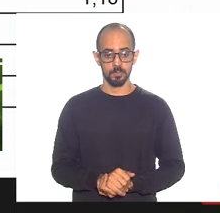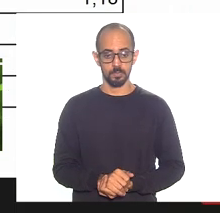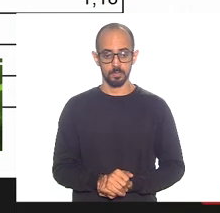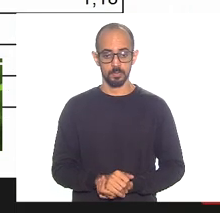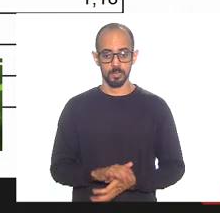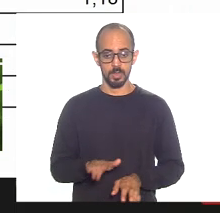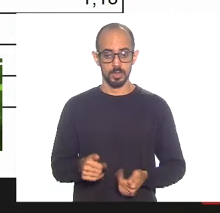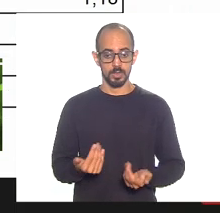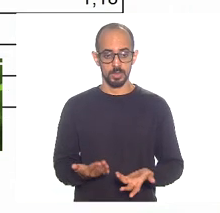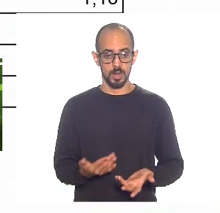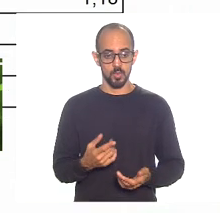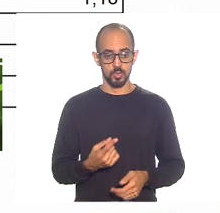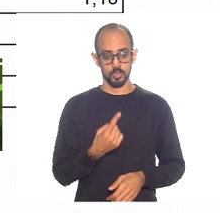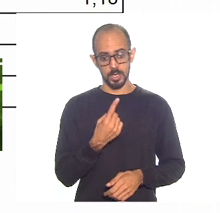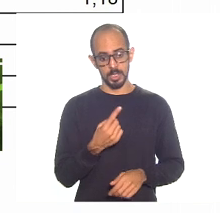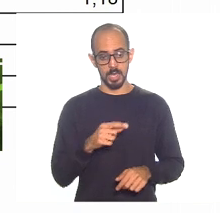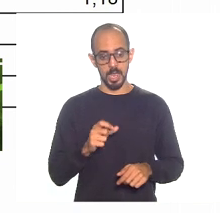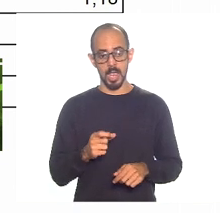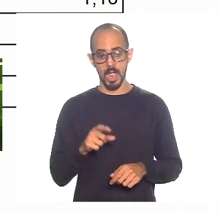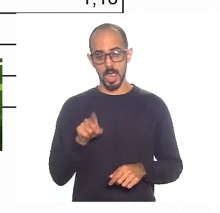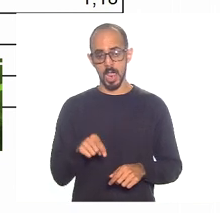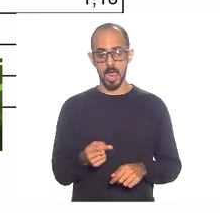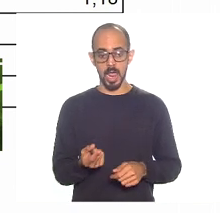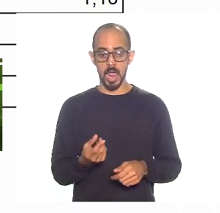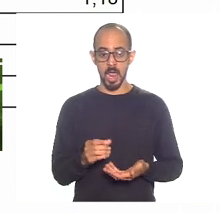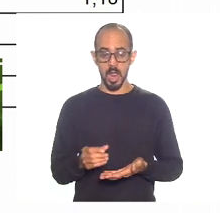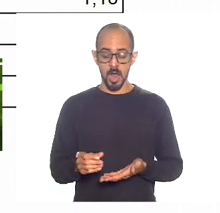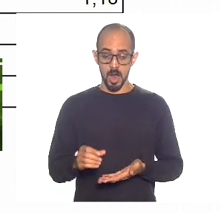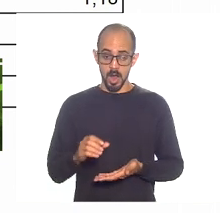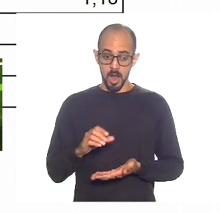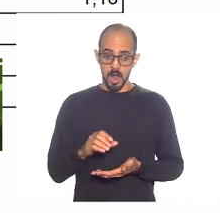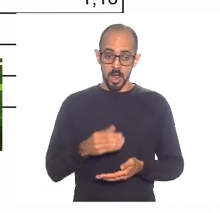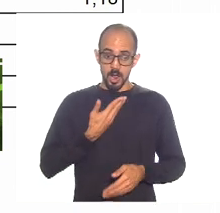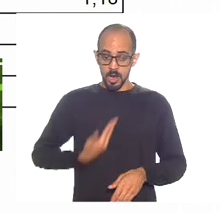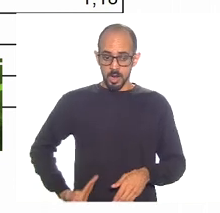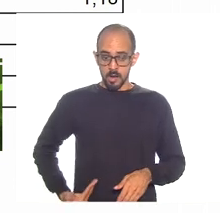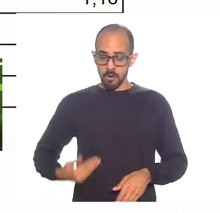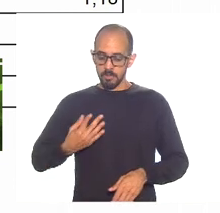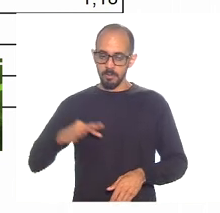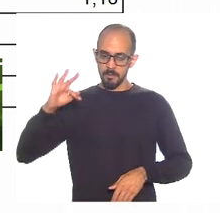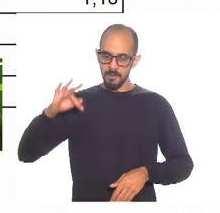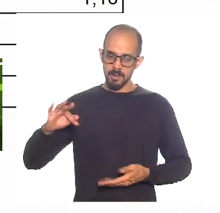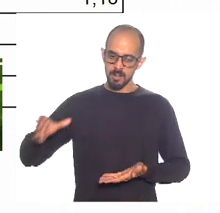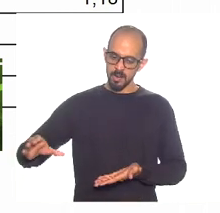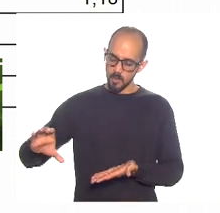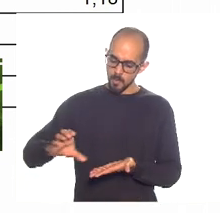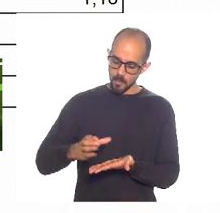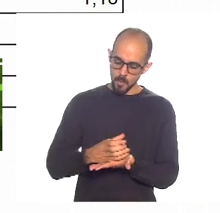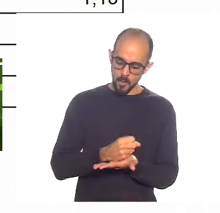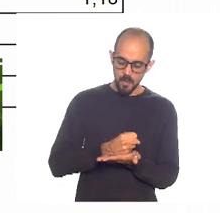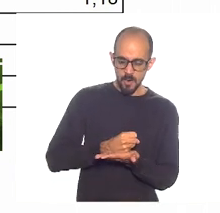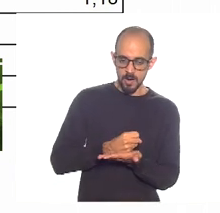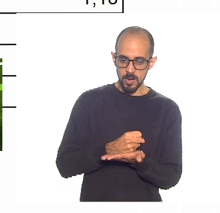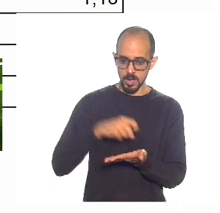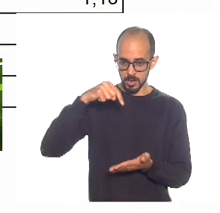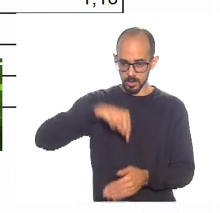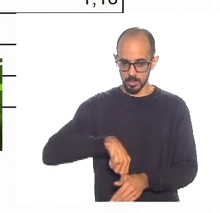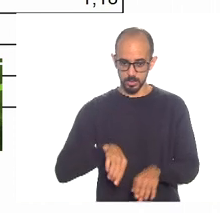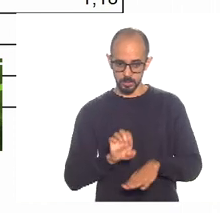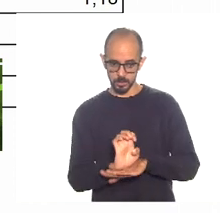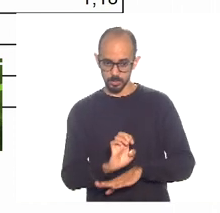Isso é quanto o governo federal arrecadou em 2019, é o último dado disponível no Estado de Janeiro,